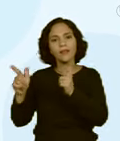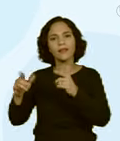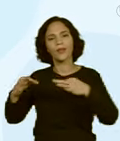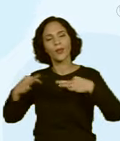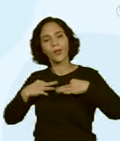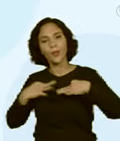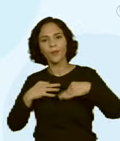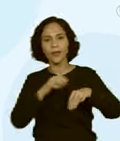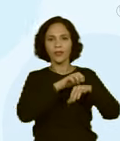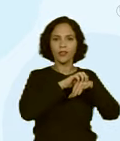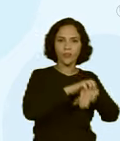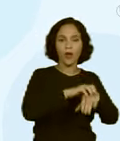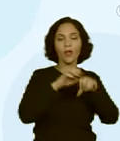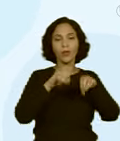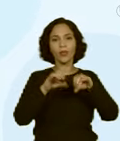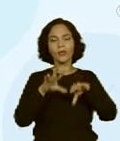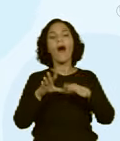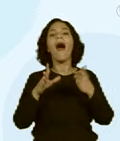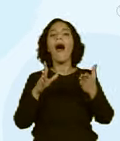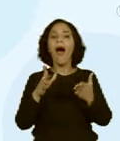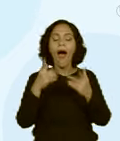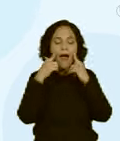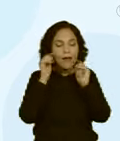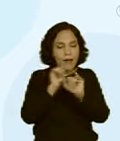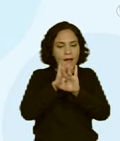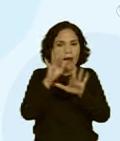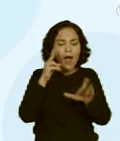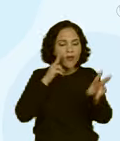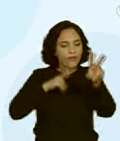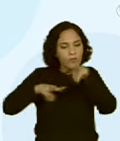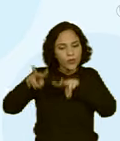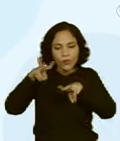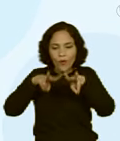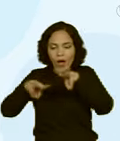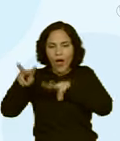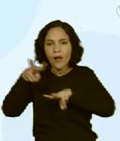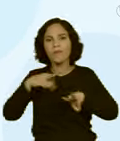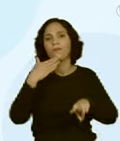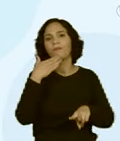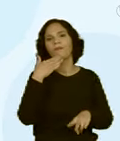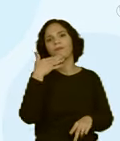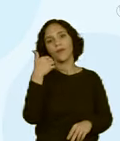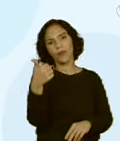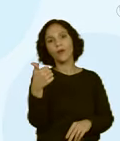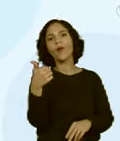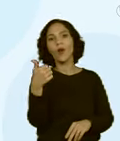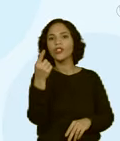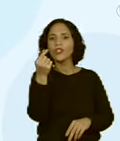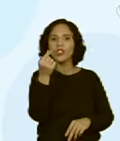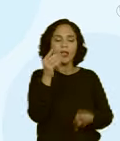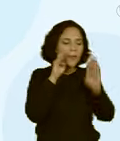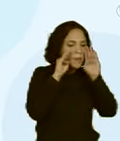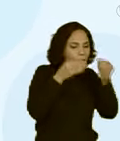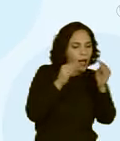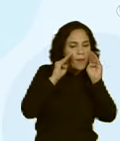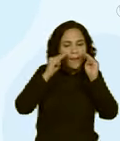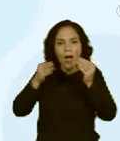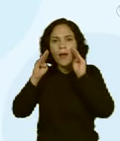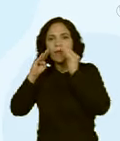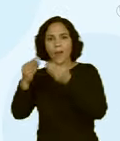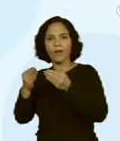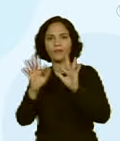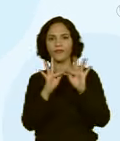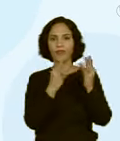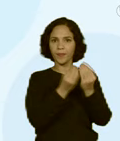transporte, educação, aí sim você consegue ter uma visão mais clara de para onde está indo o dinheiro da família.